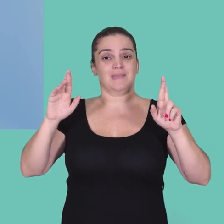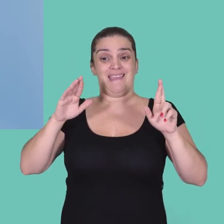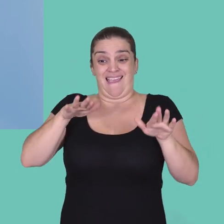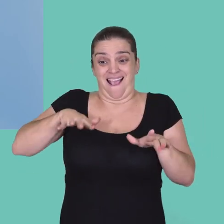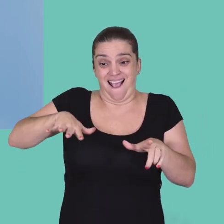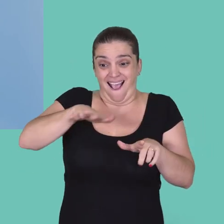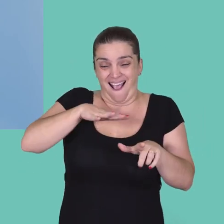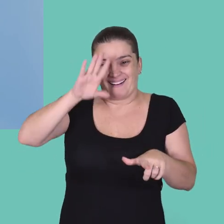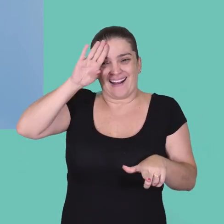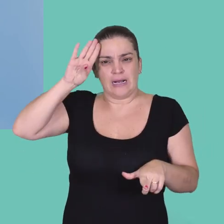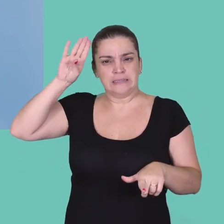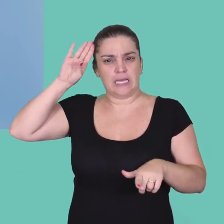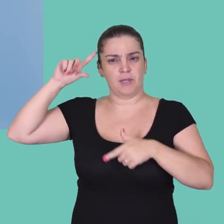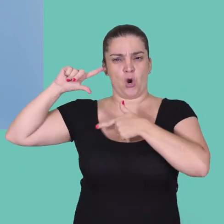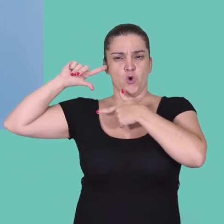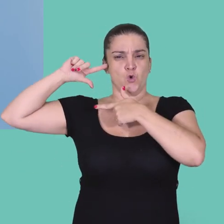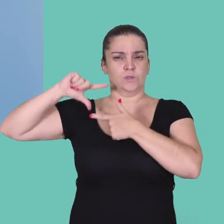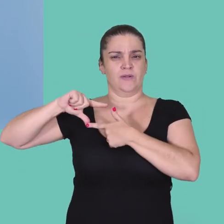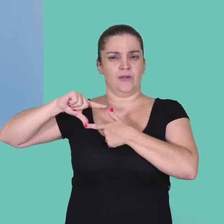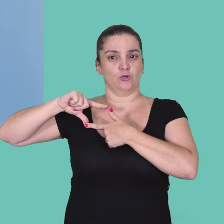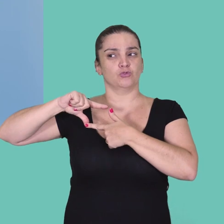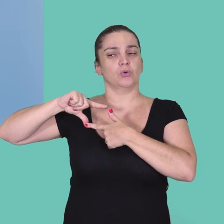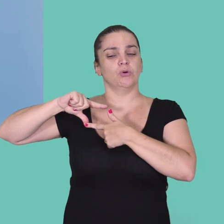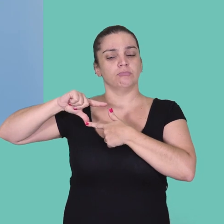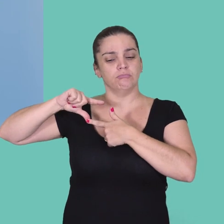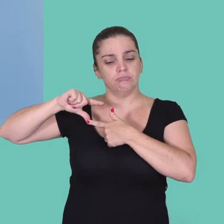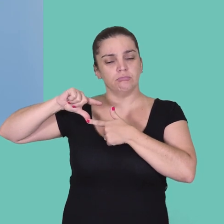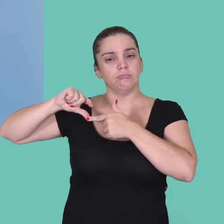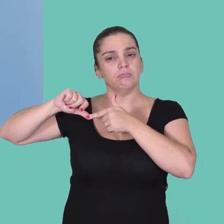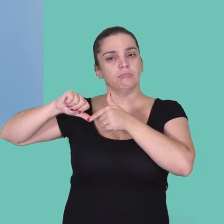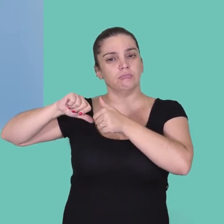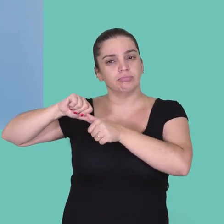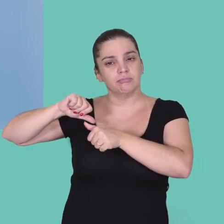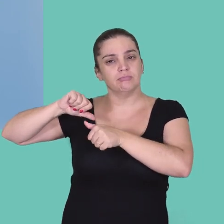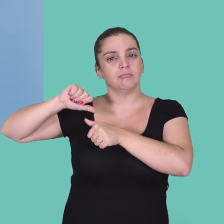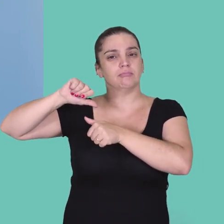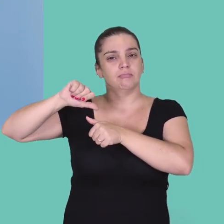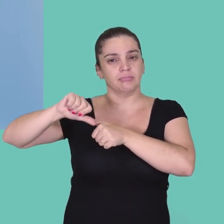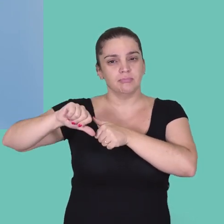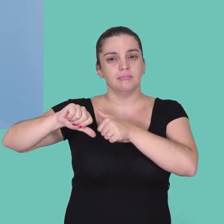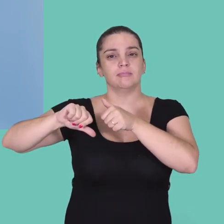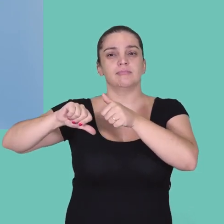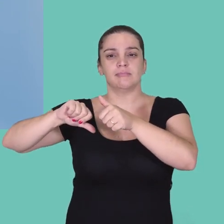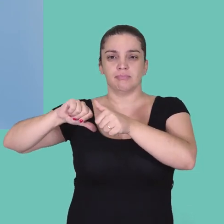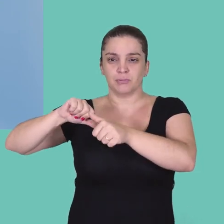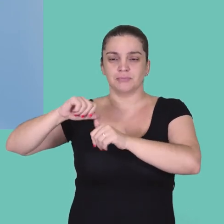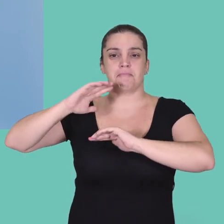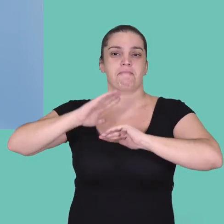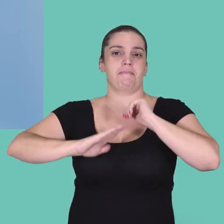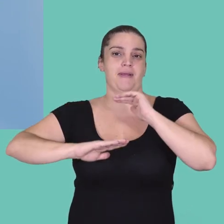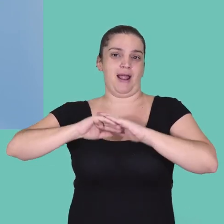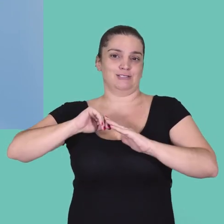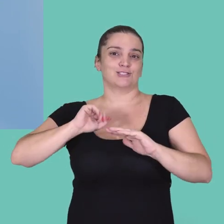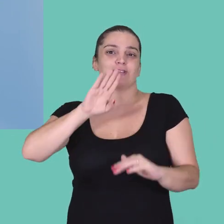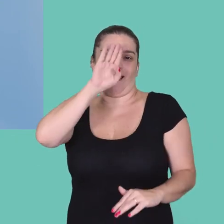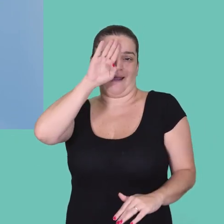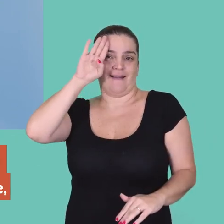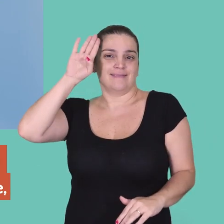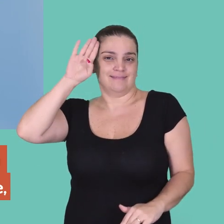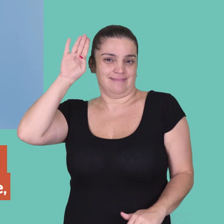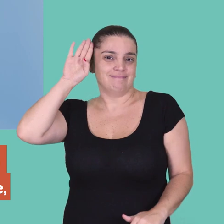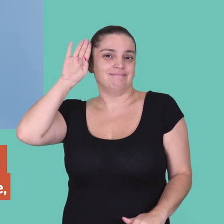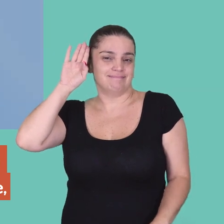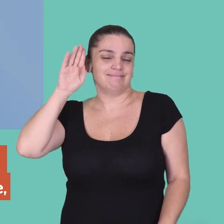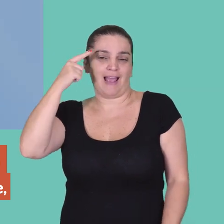conservador, que é o meio acadêmico, está se dando conta de que a gente tem que mudar. A gente tem que mudar as nossas práticas dentro da universidade.